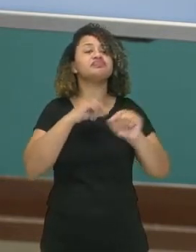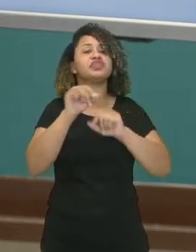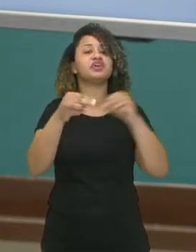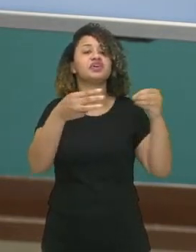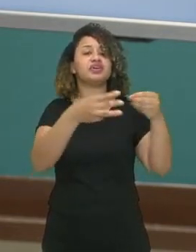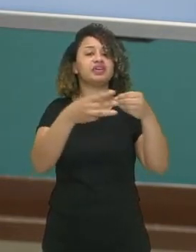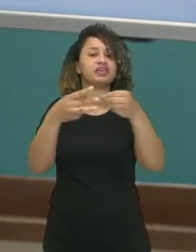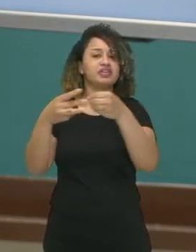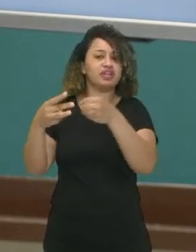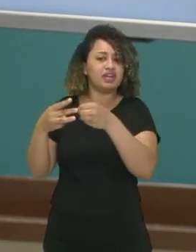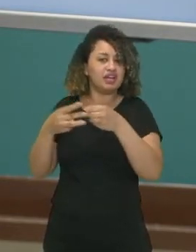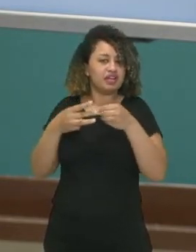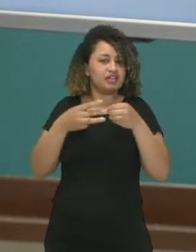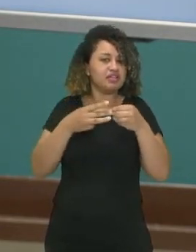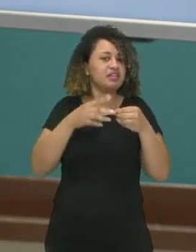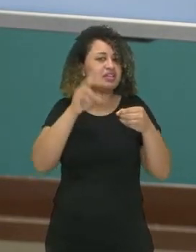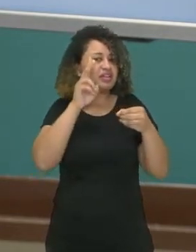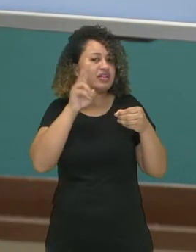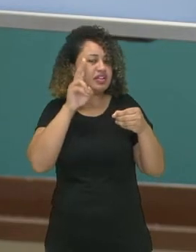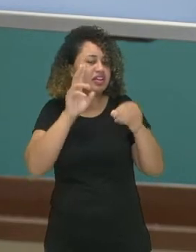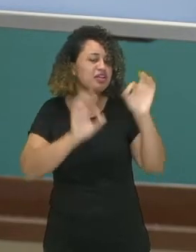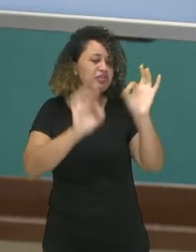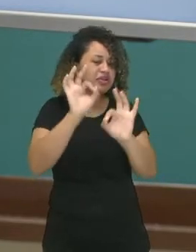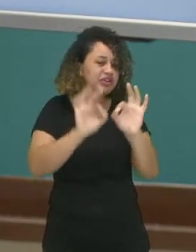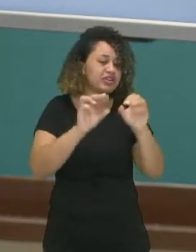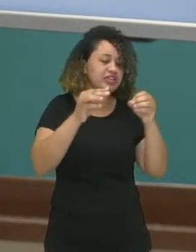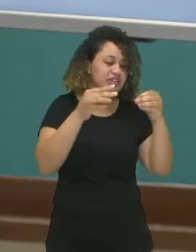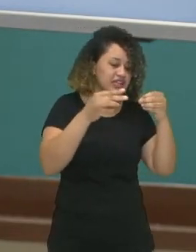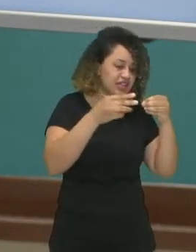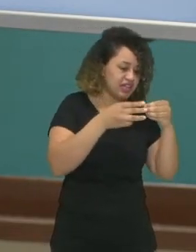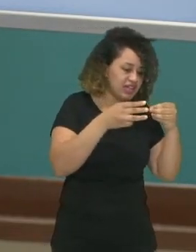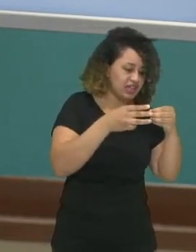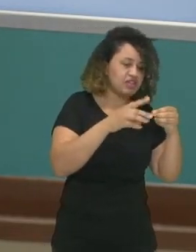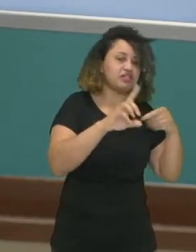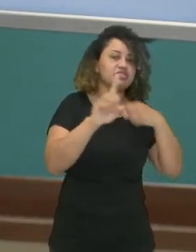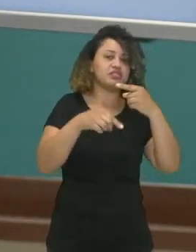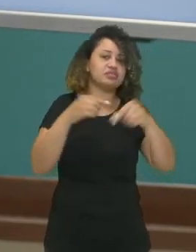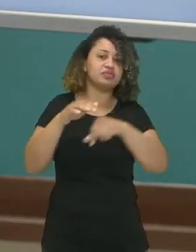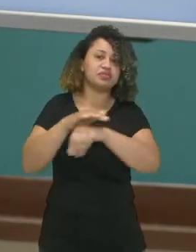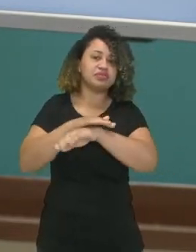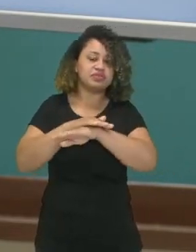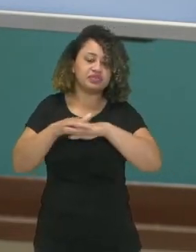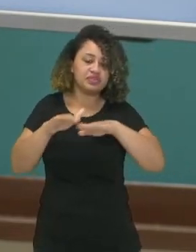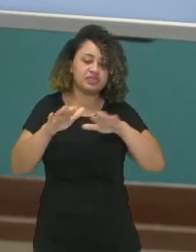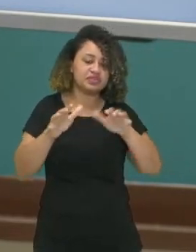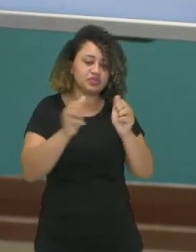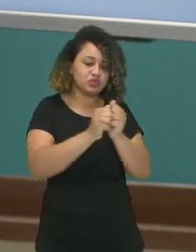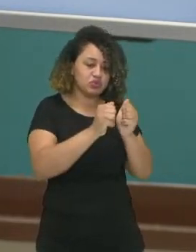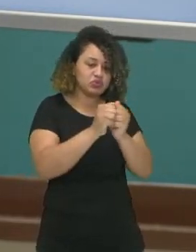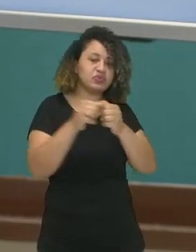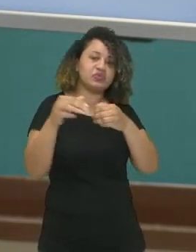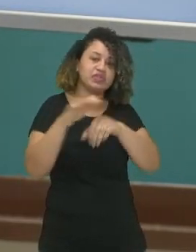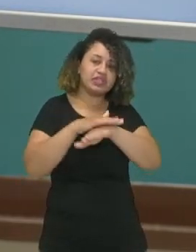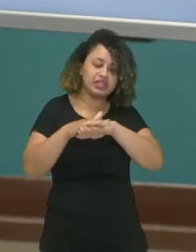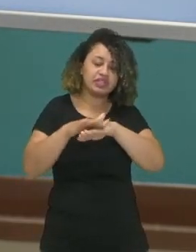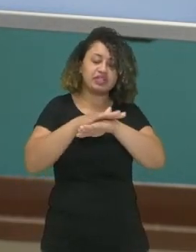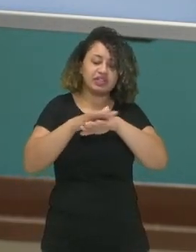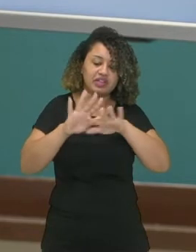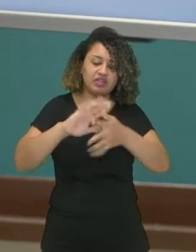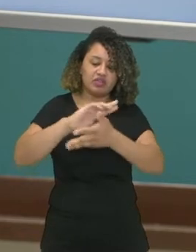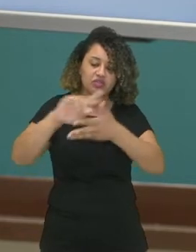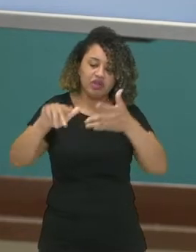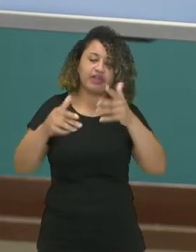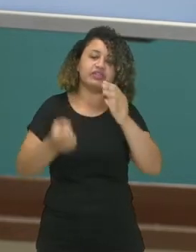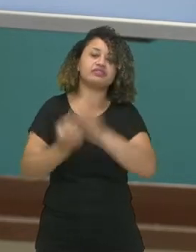Lembra dos níveis de organização? Células se juntam e formam tecidos. Tecidos se